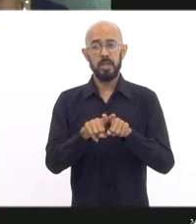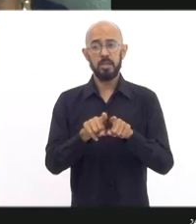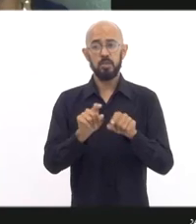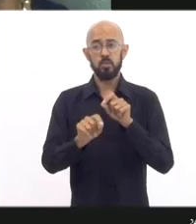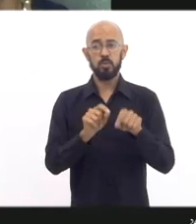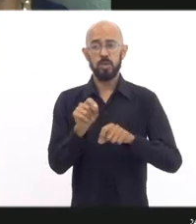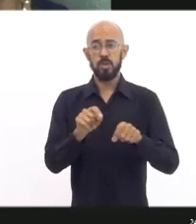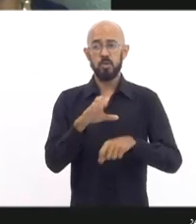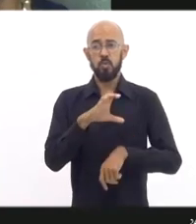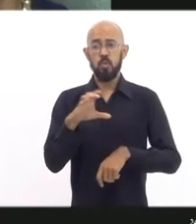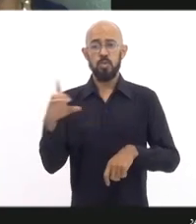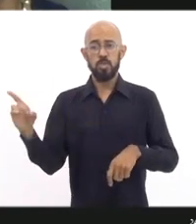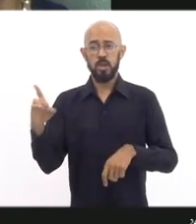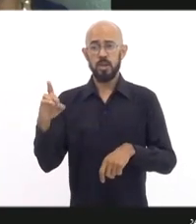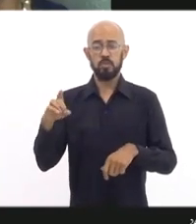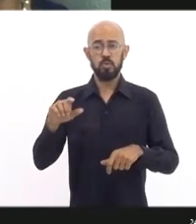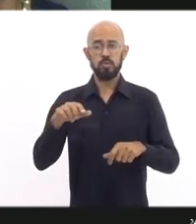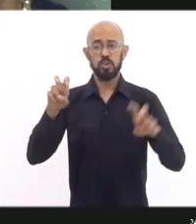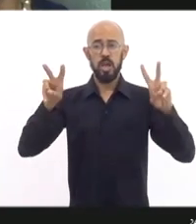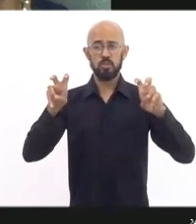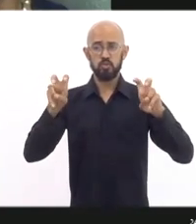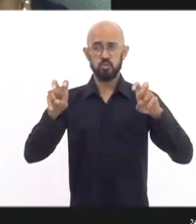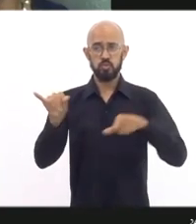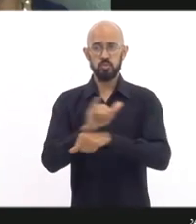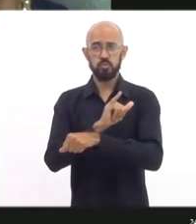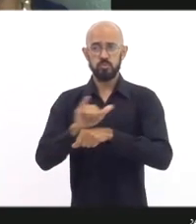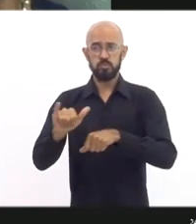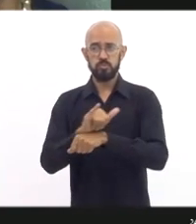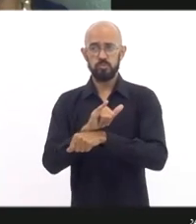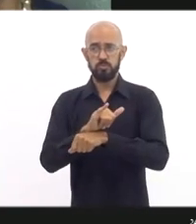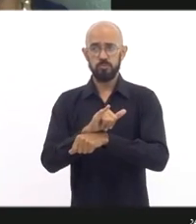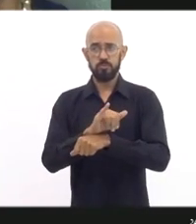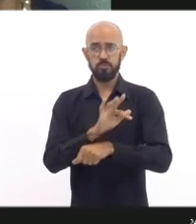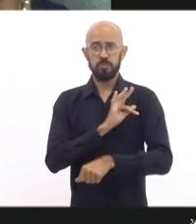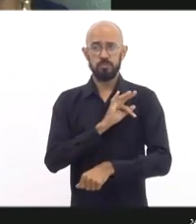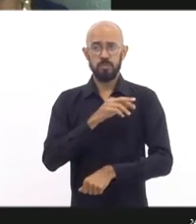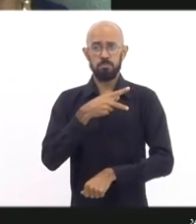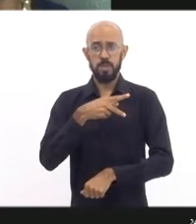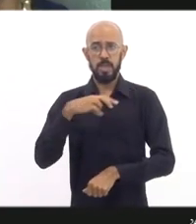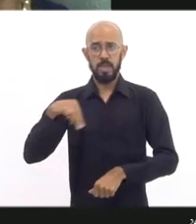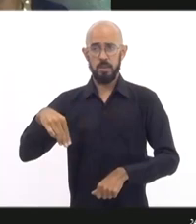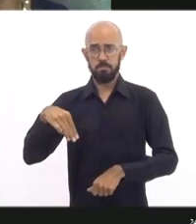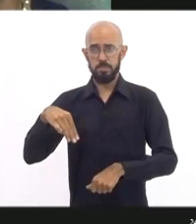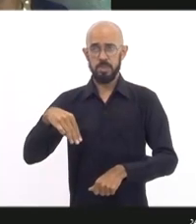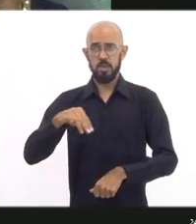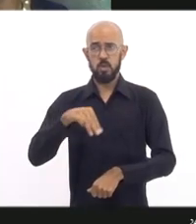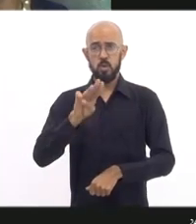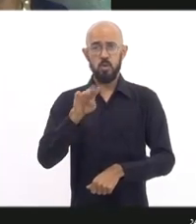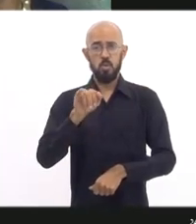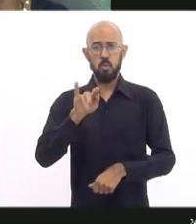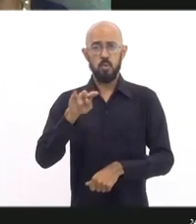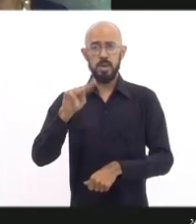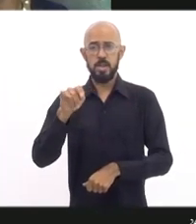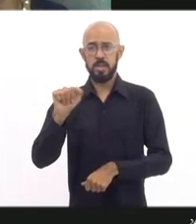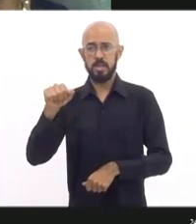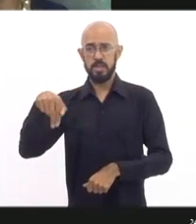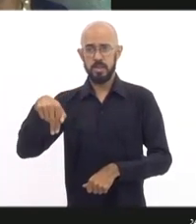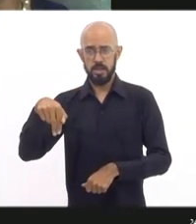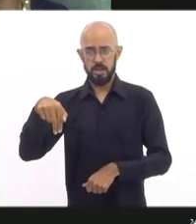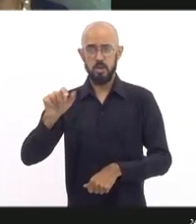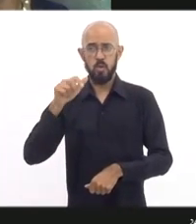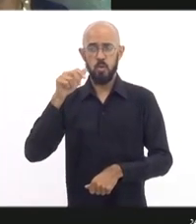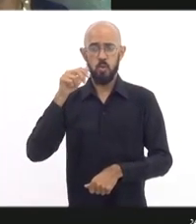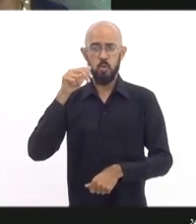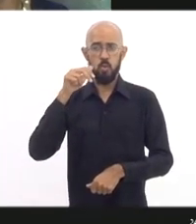o coordenador de assuntos estratégicos da PM, William Coelho, que está aqui na sala conosco. Bem